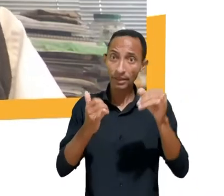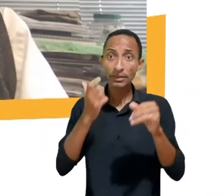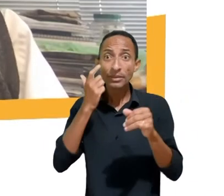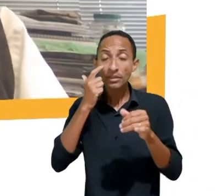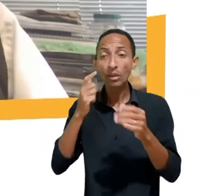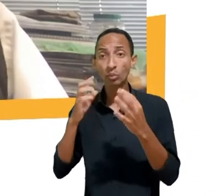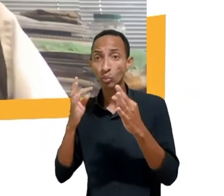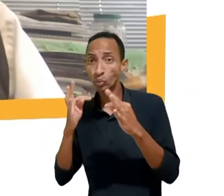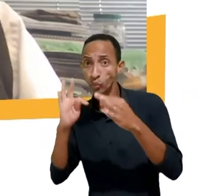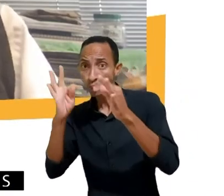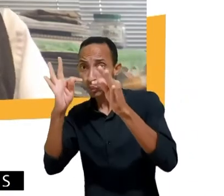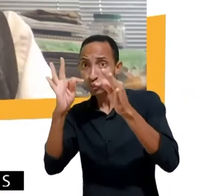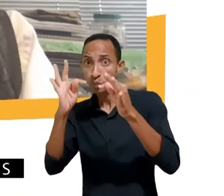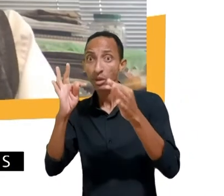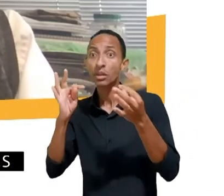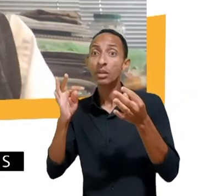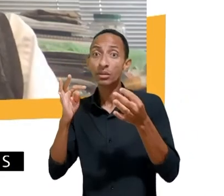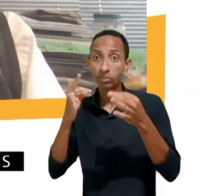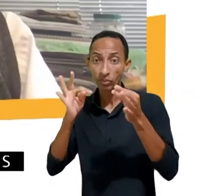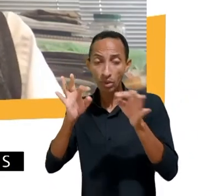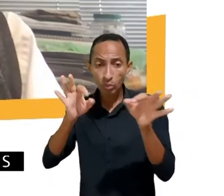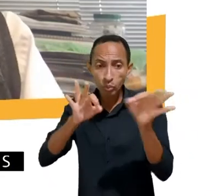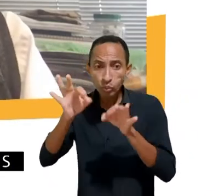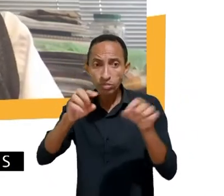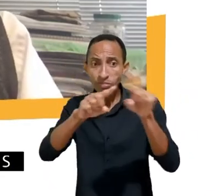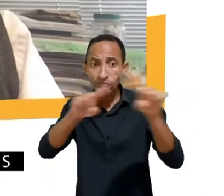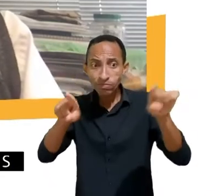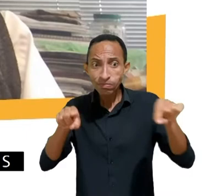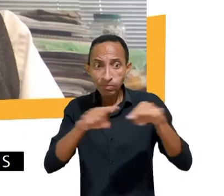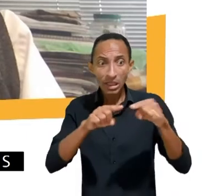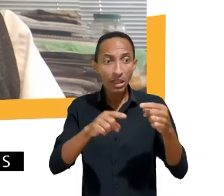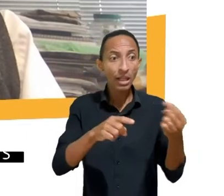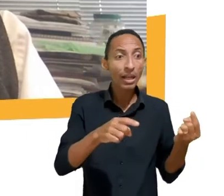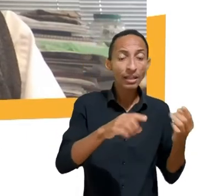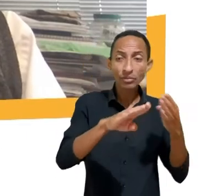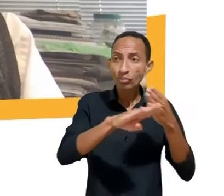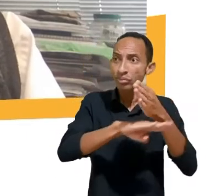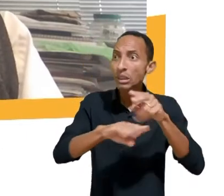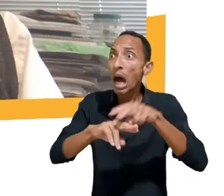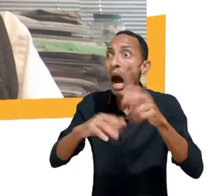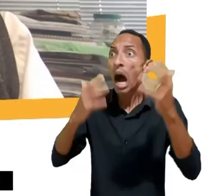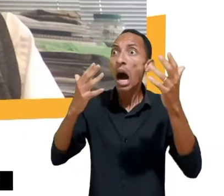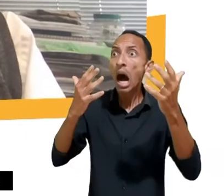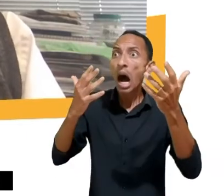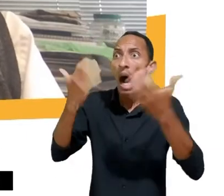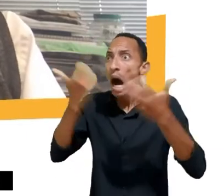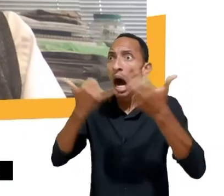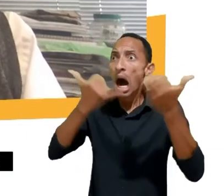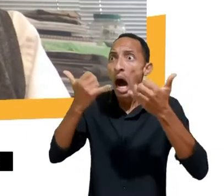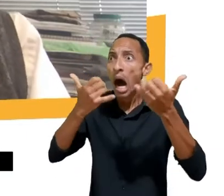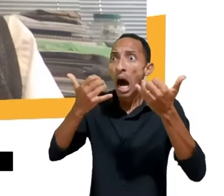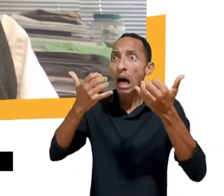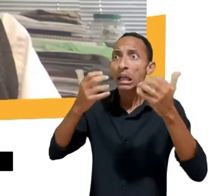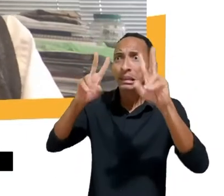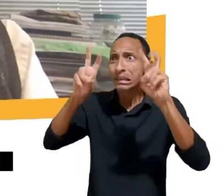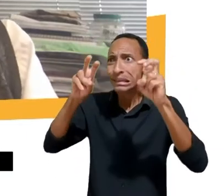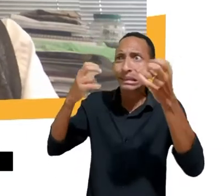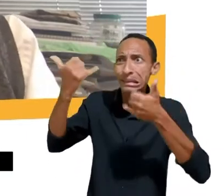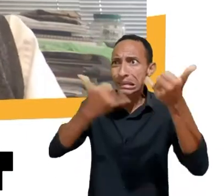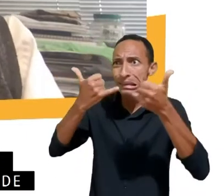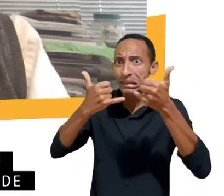a criança naturalmente não fique exposta a determinados níveis de conteúdo e de interação que não são